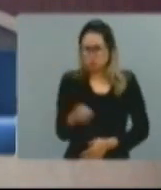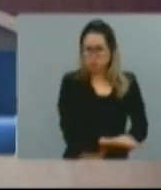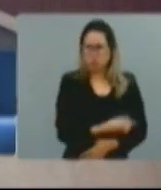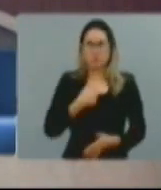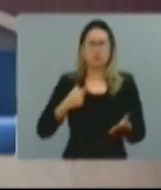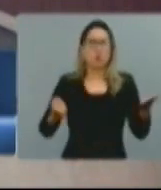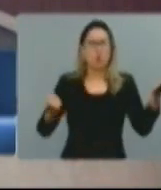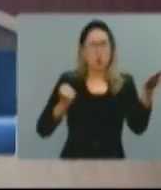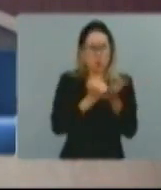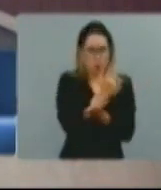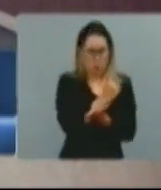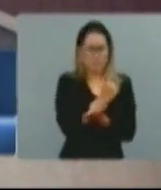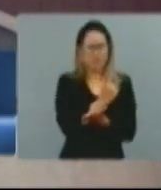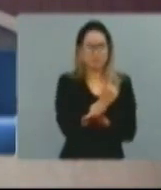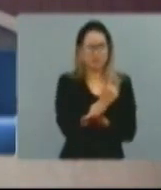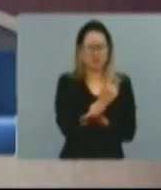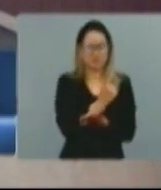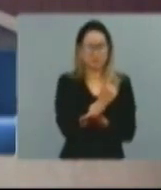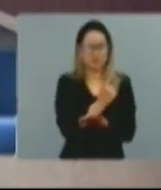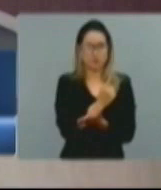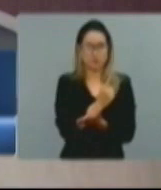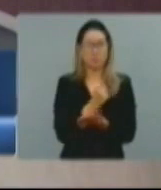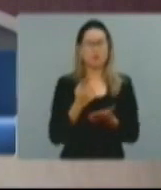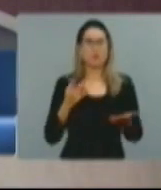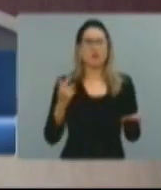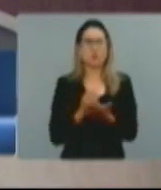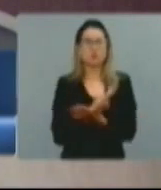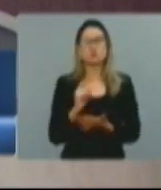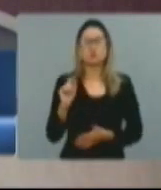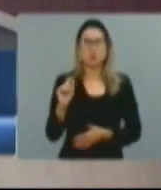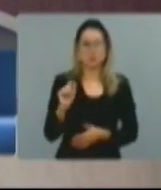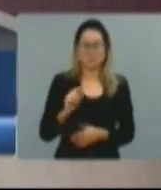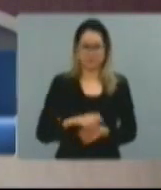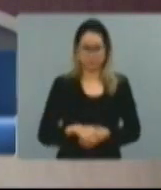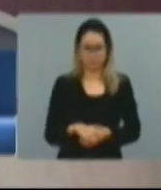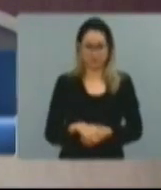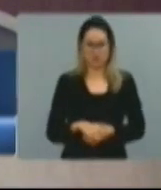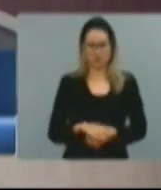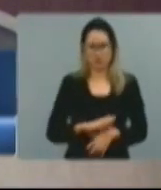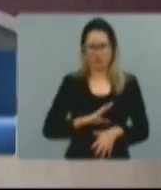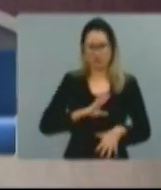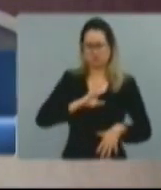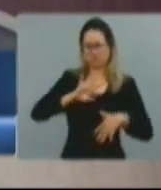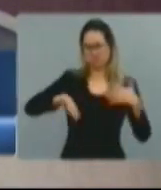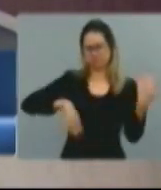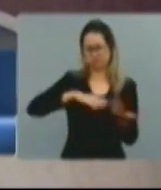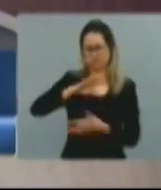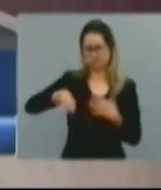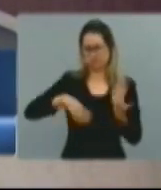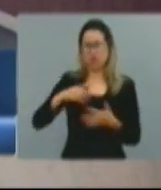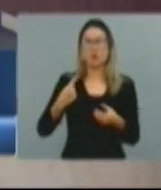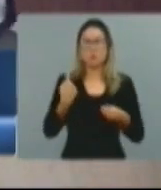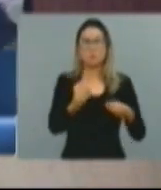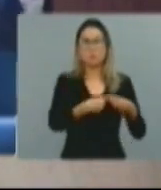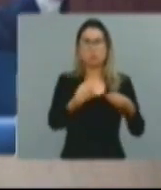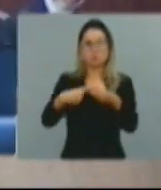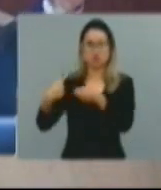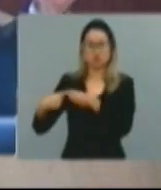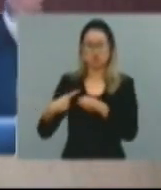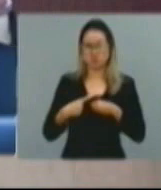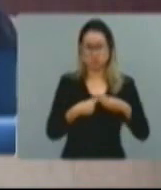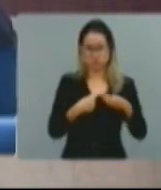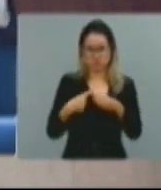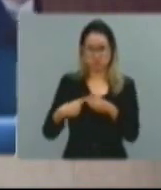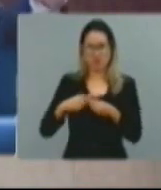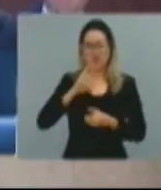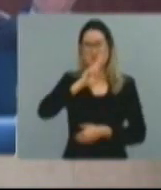centralizada, de lá para cá, com esse desmantelamento, os municípios, e eu liguei para vários,